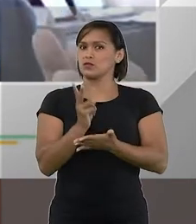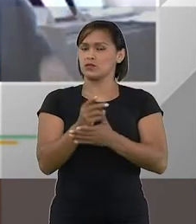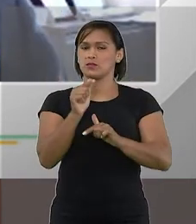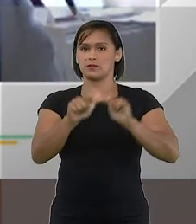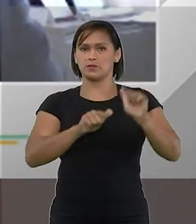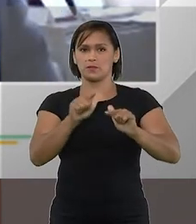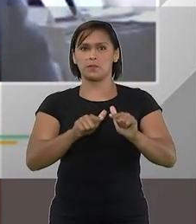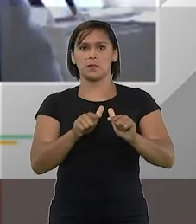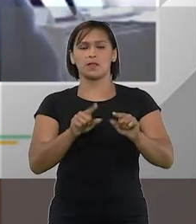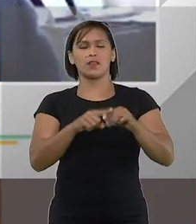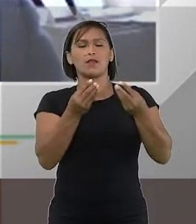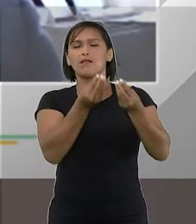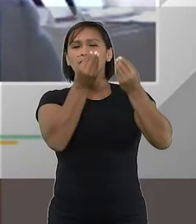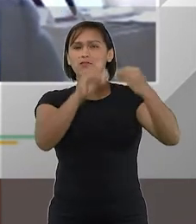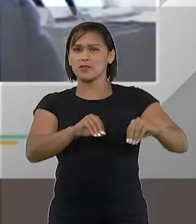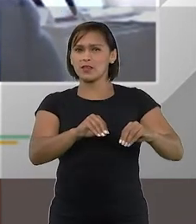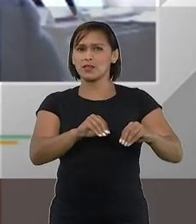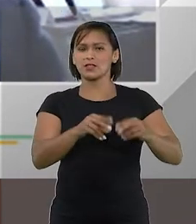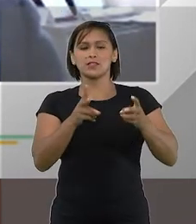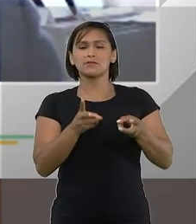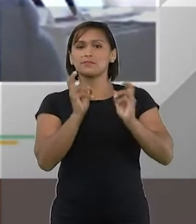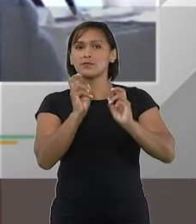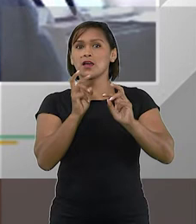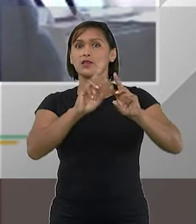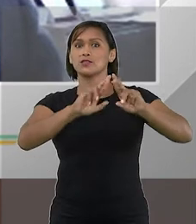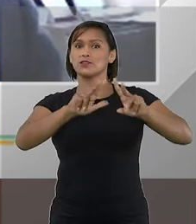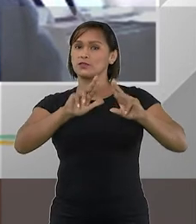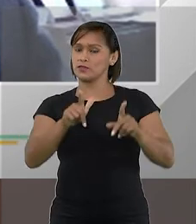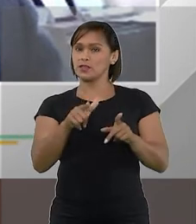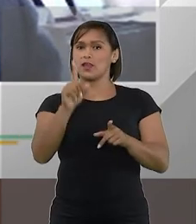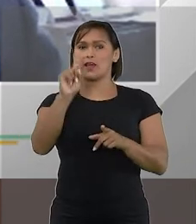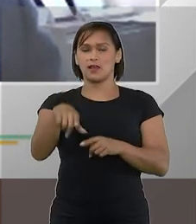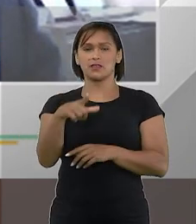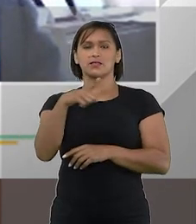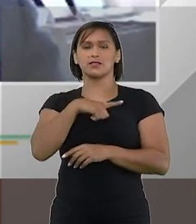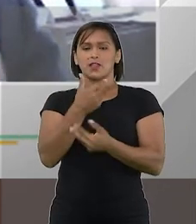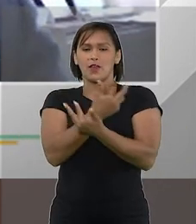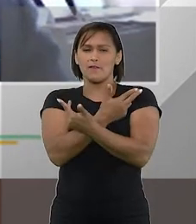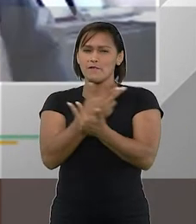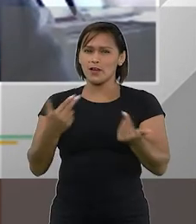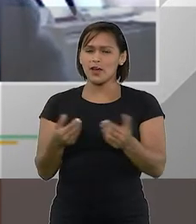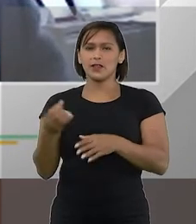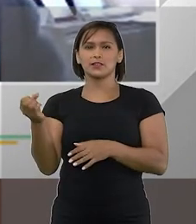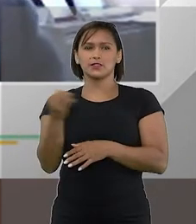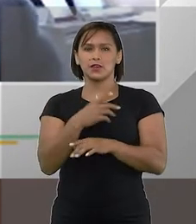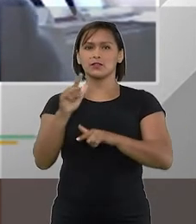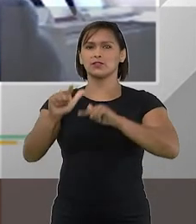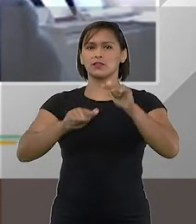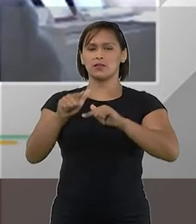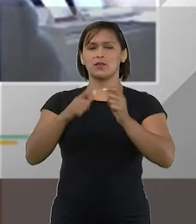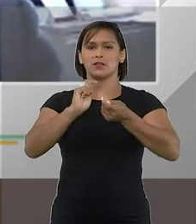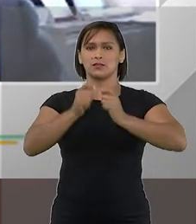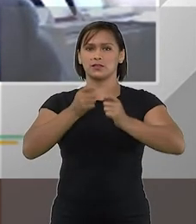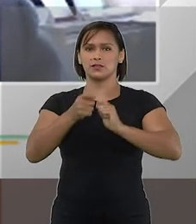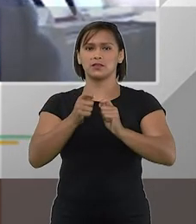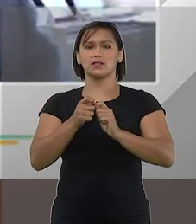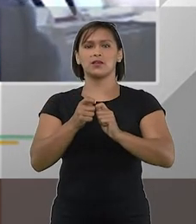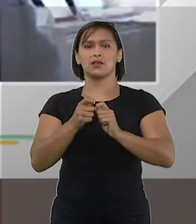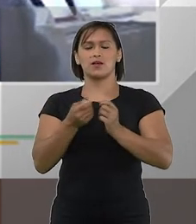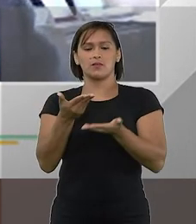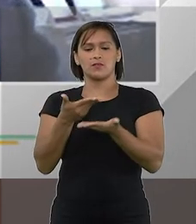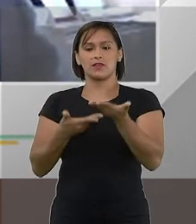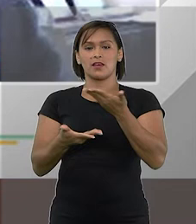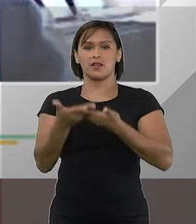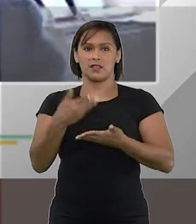funcionando. Na falência, vocês vão perceber que existem diversas novas funções do administrador